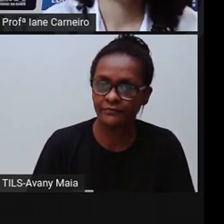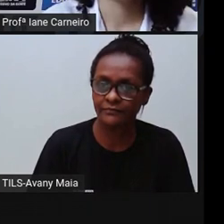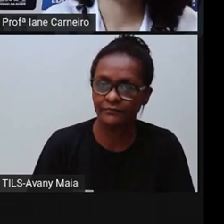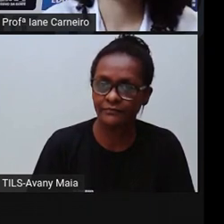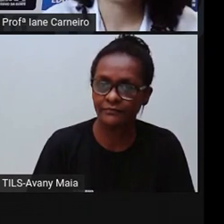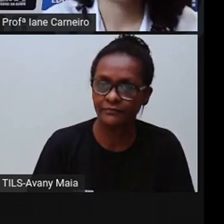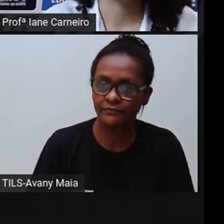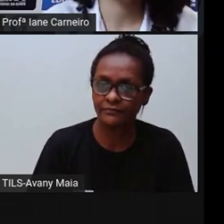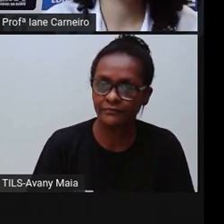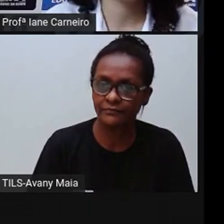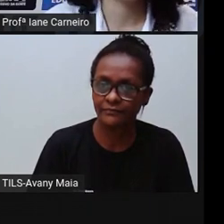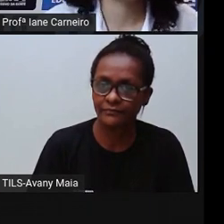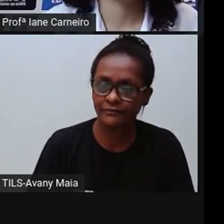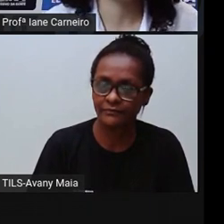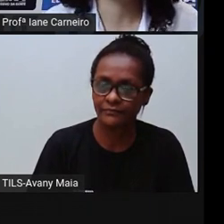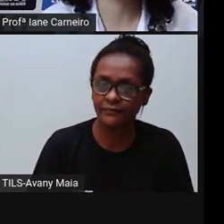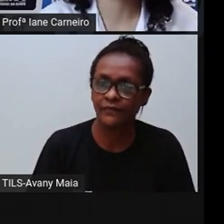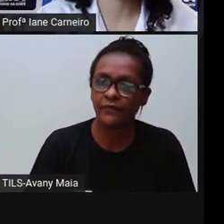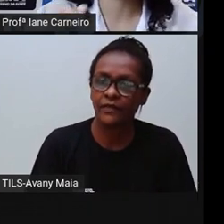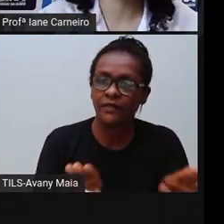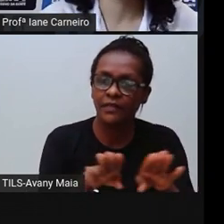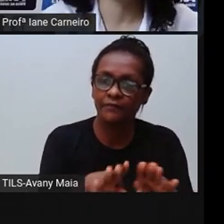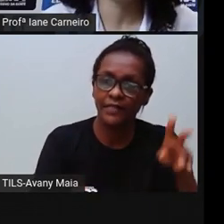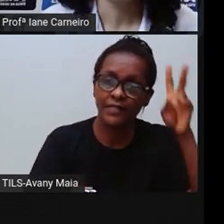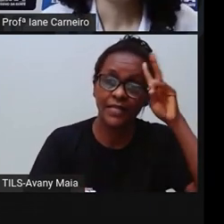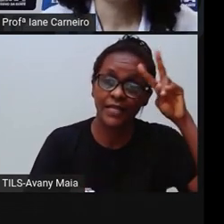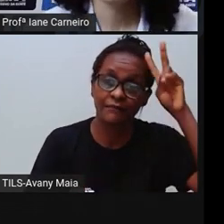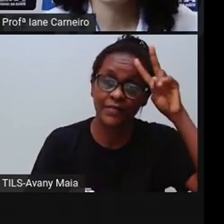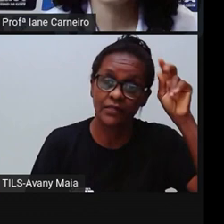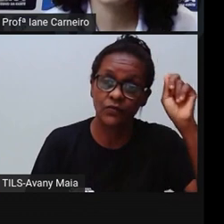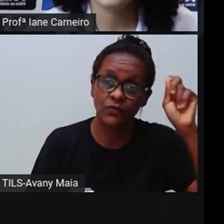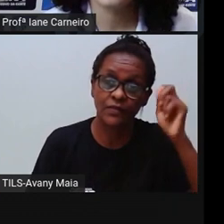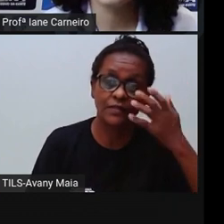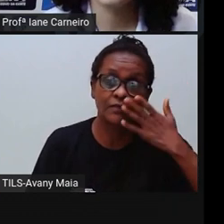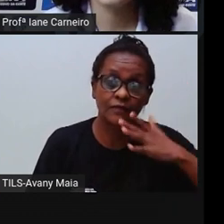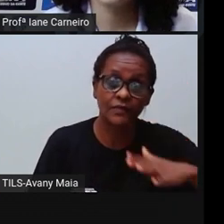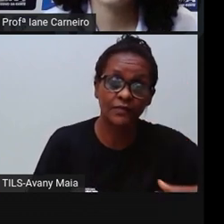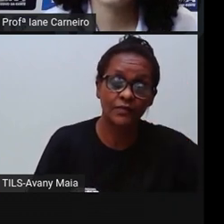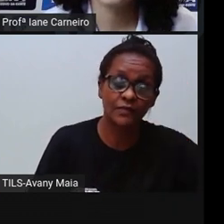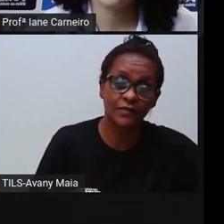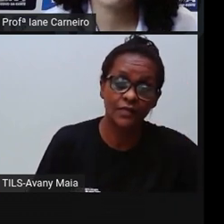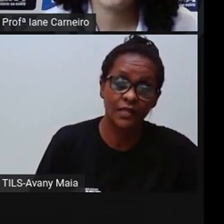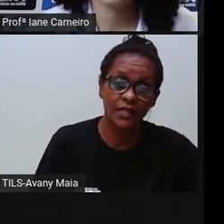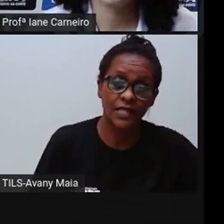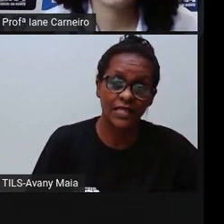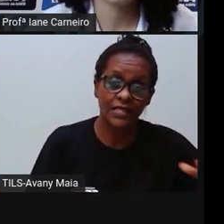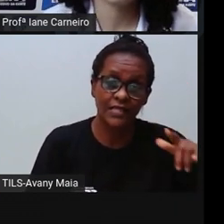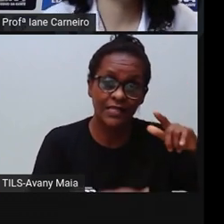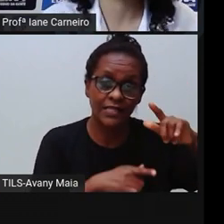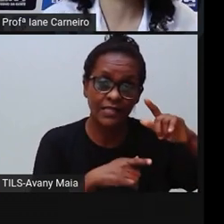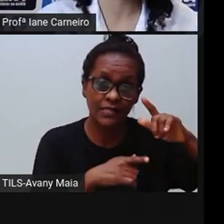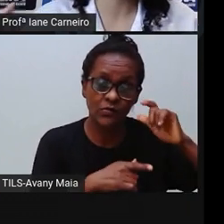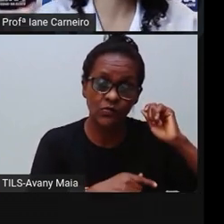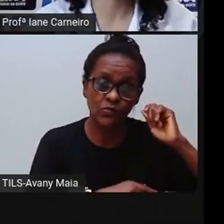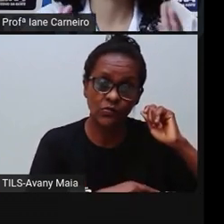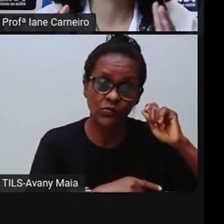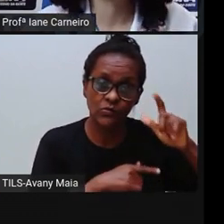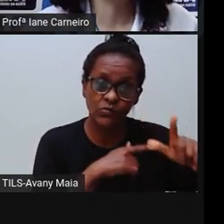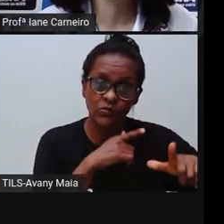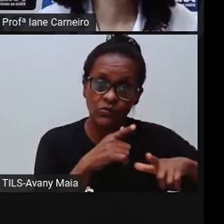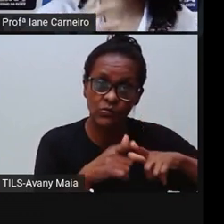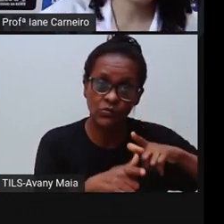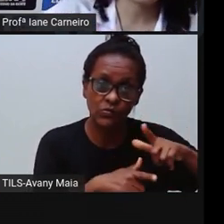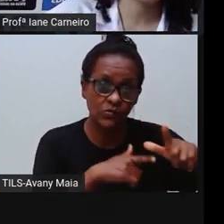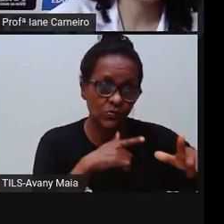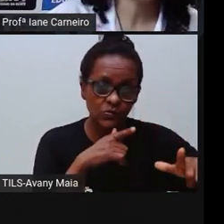Deixa eu passar. E outra coisa, ó, lembrando, né? Que criança, ela não trabalha. Deixa eu pausar aqui. Criança não